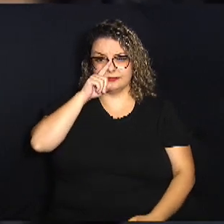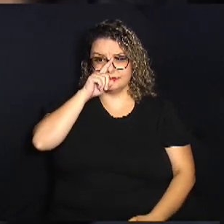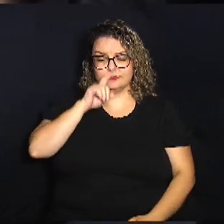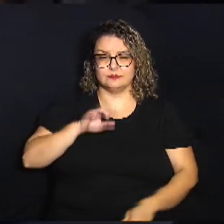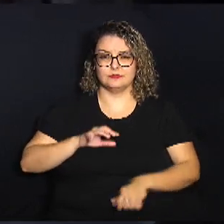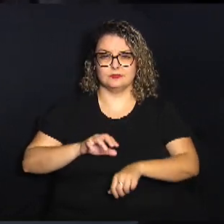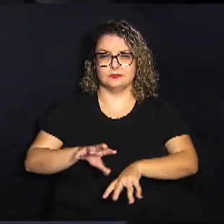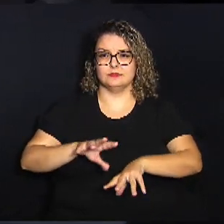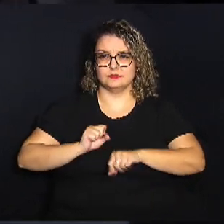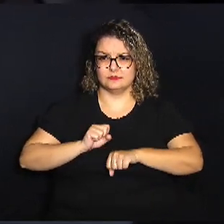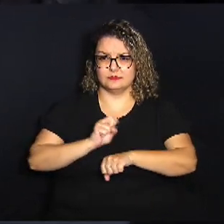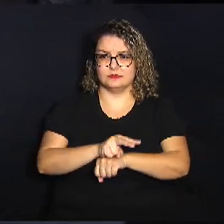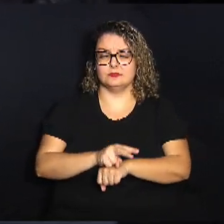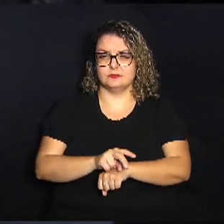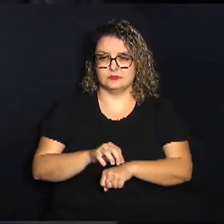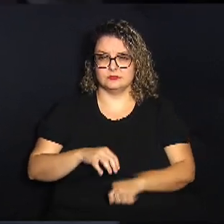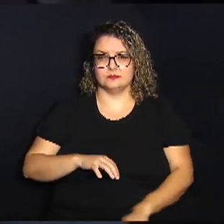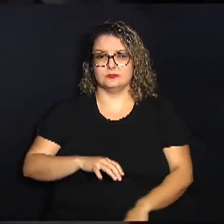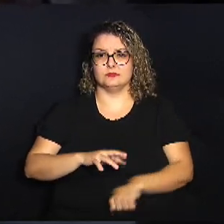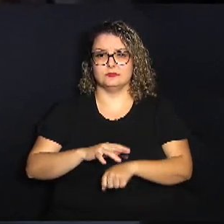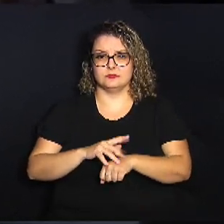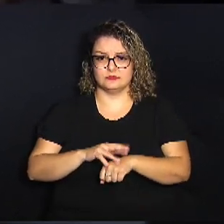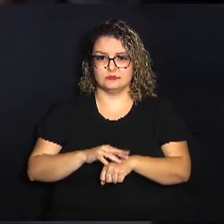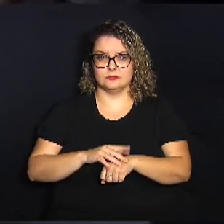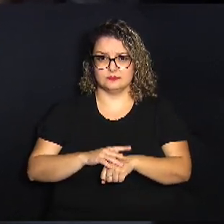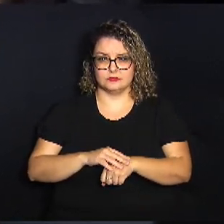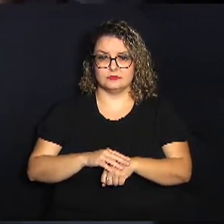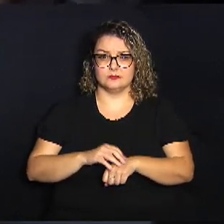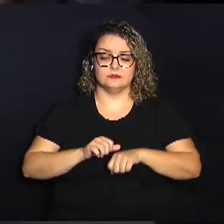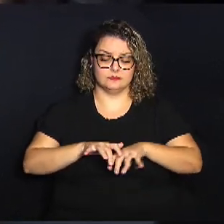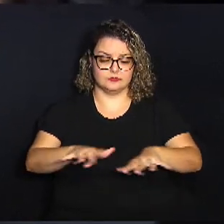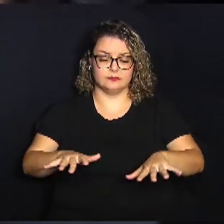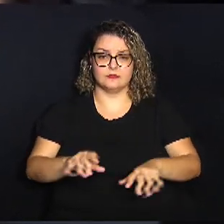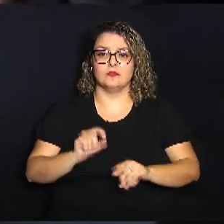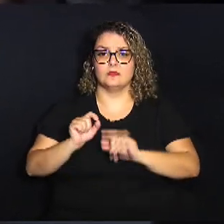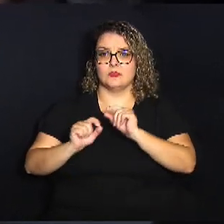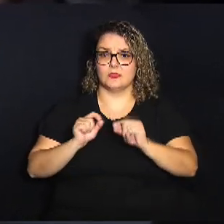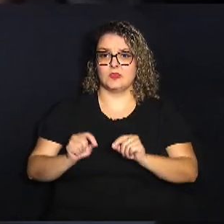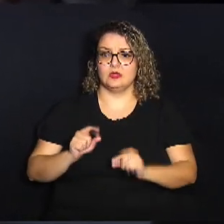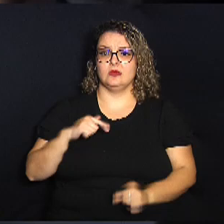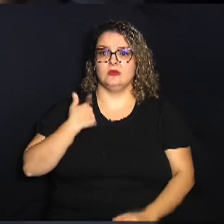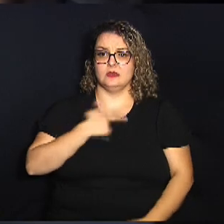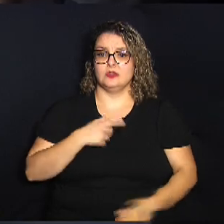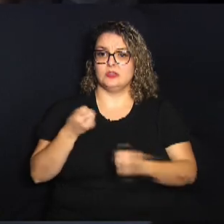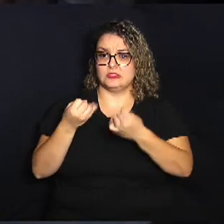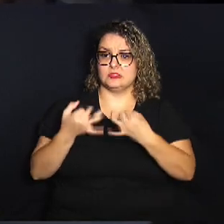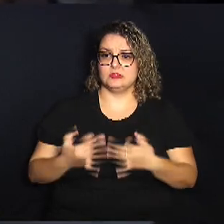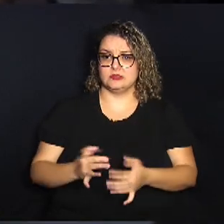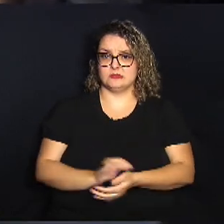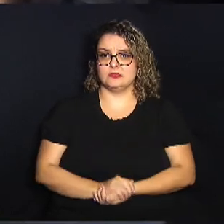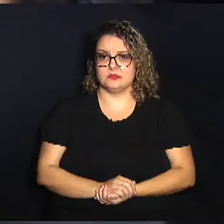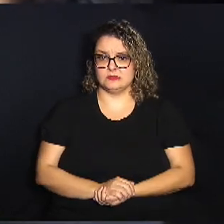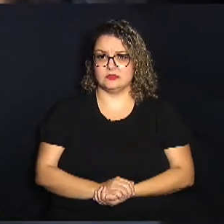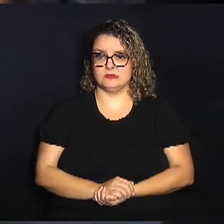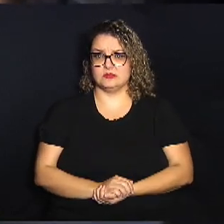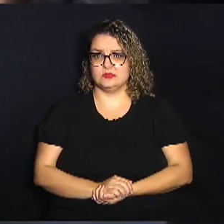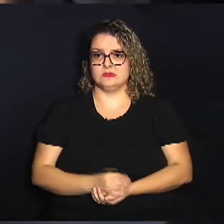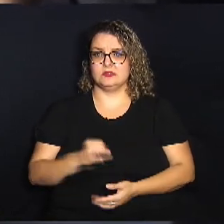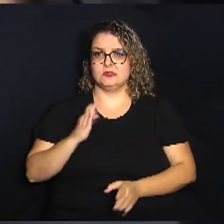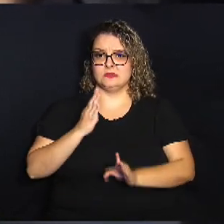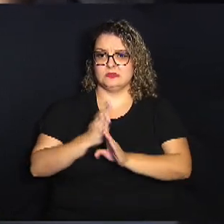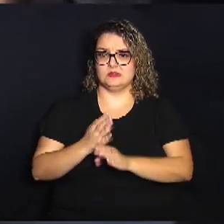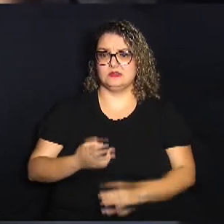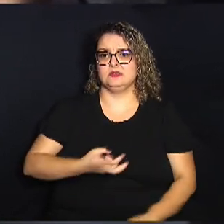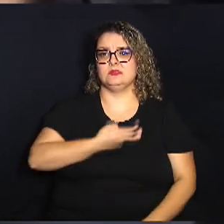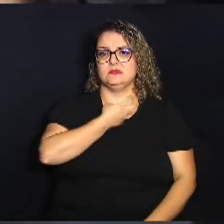com o vírus da raiva, de ocorrer a transmissão da doença. Então, que a gente orienta na questão, se encontrar um morcego